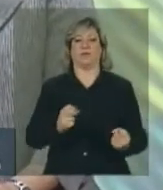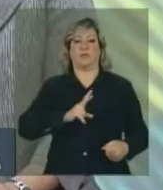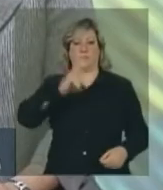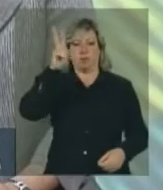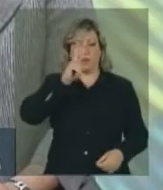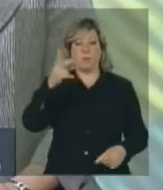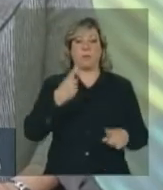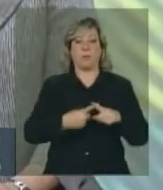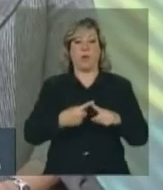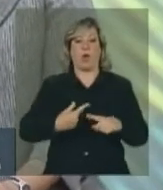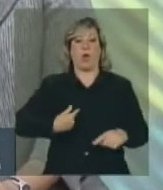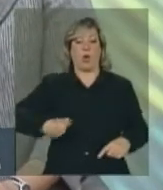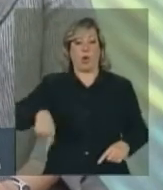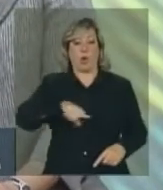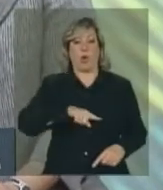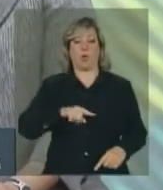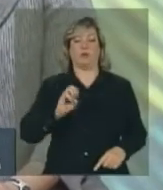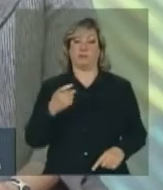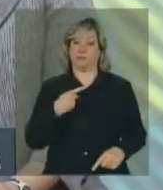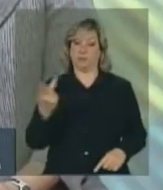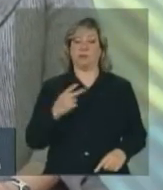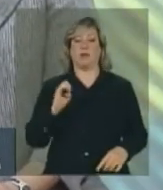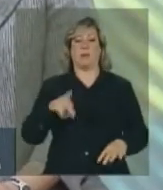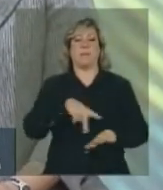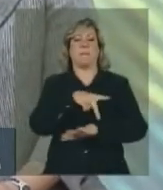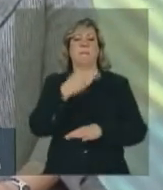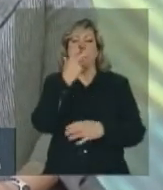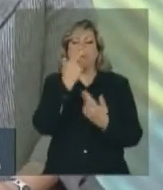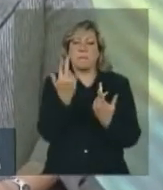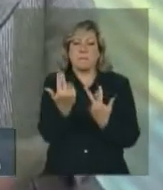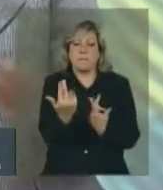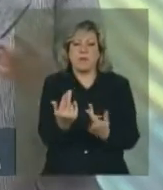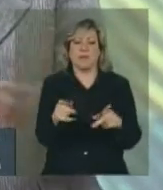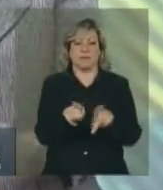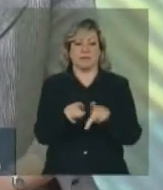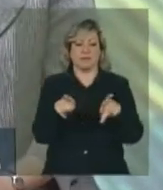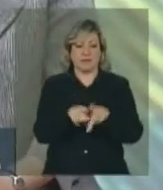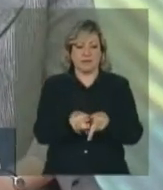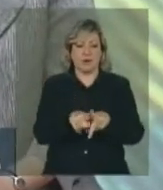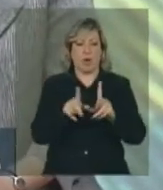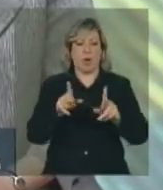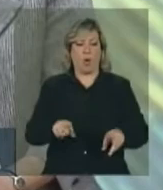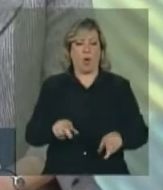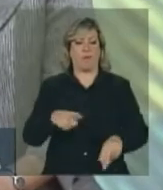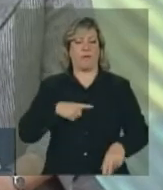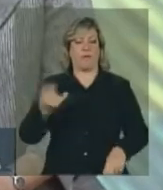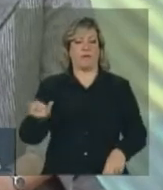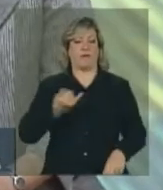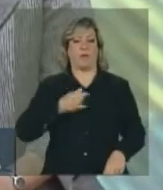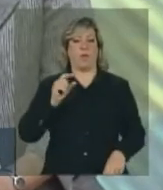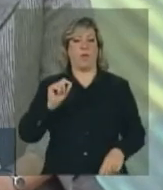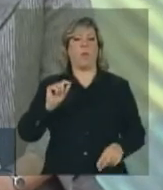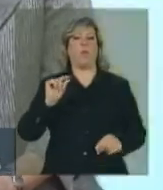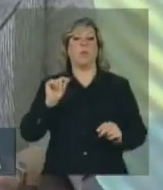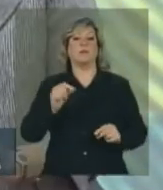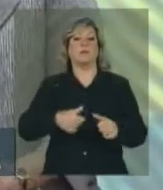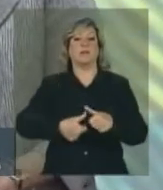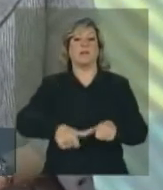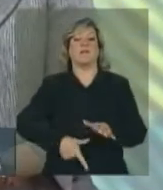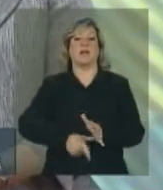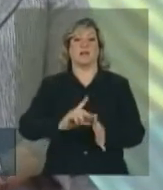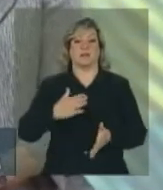somos países muito similares e, como disse, os que me antecederam, complementares.